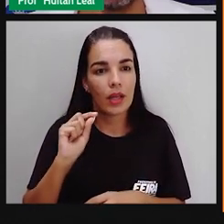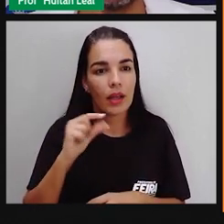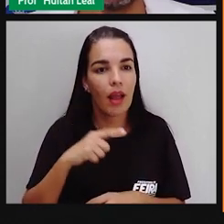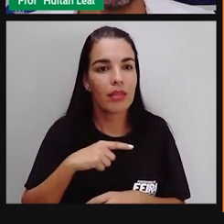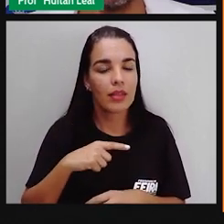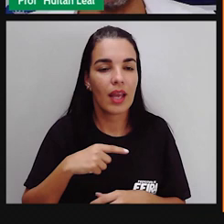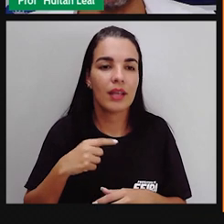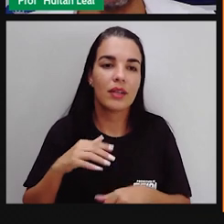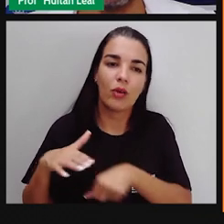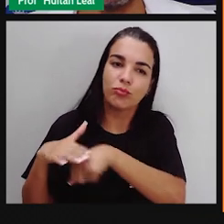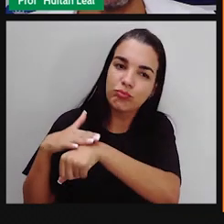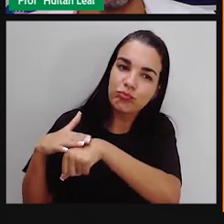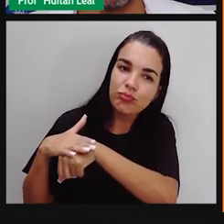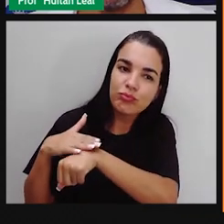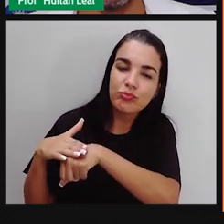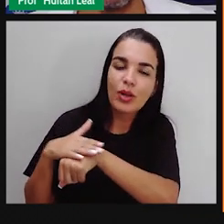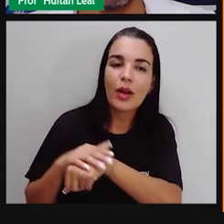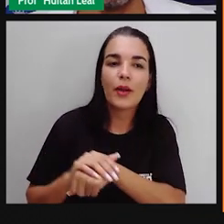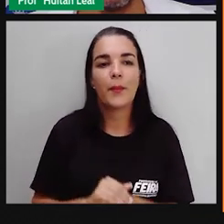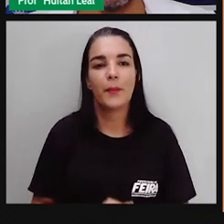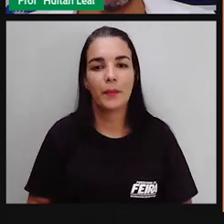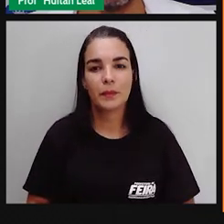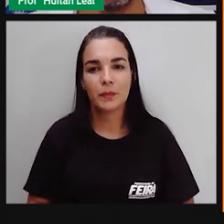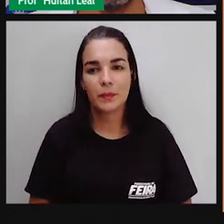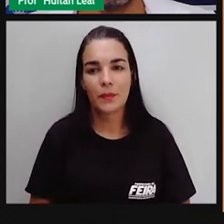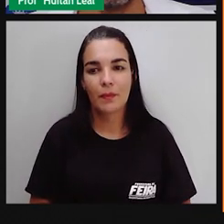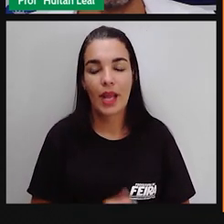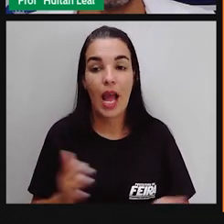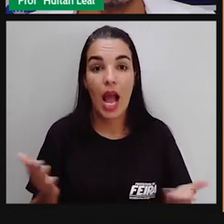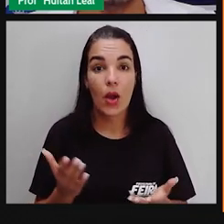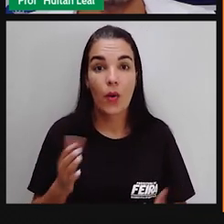vão entender que é uma onomatopeia.